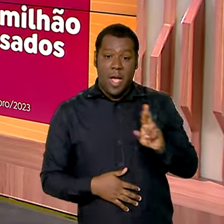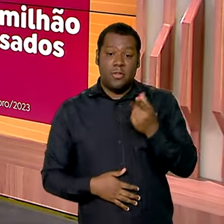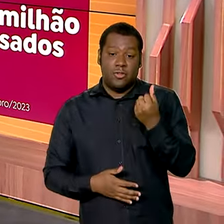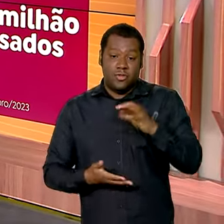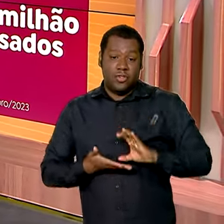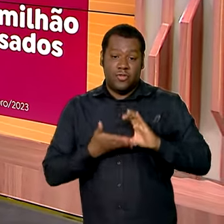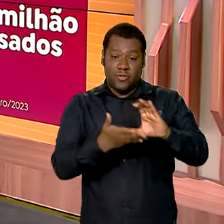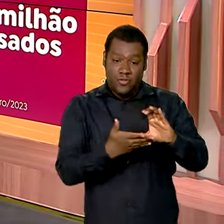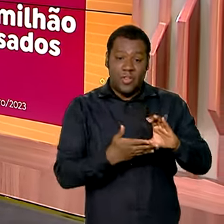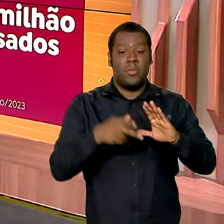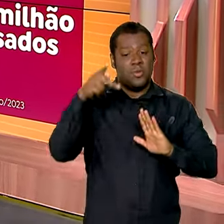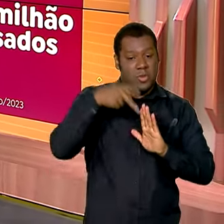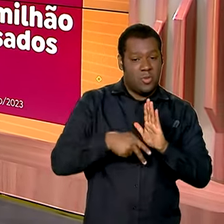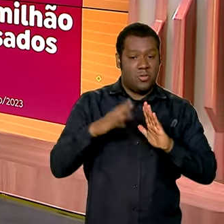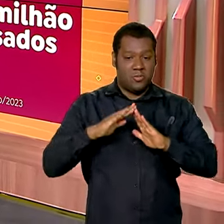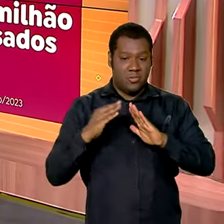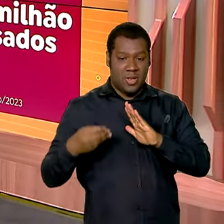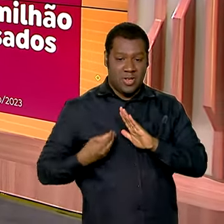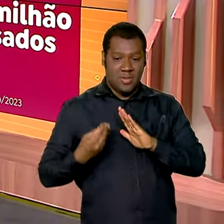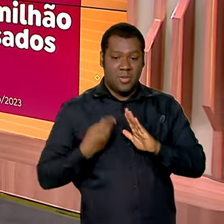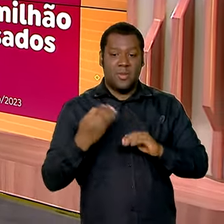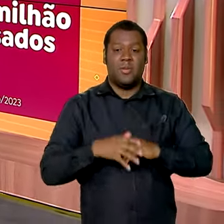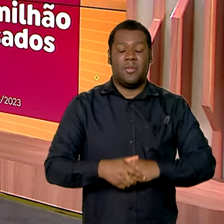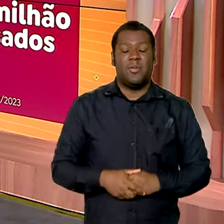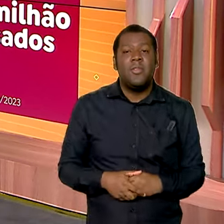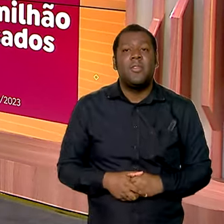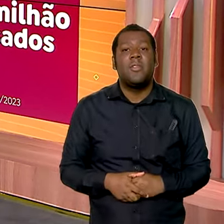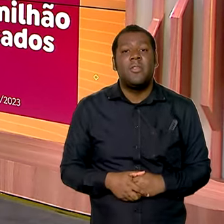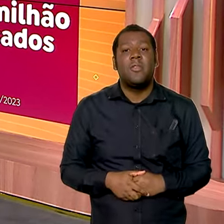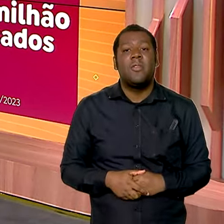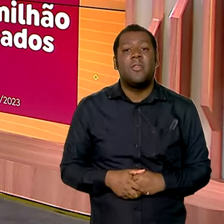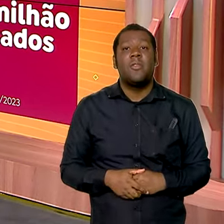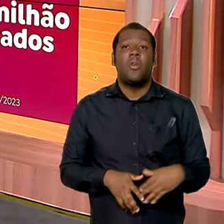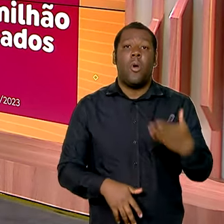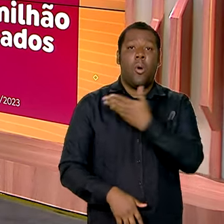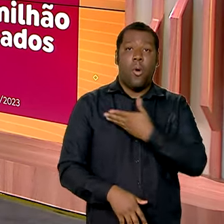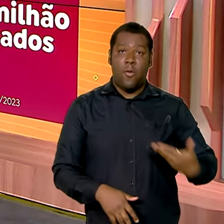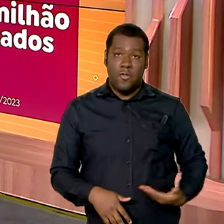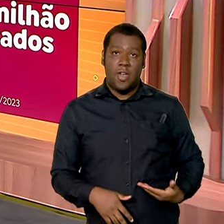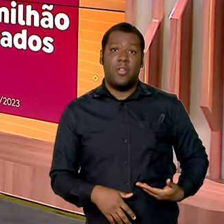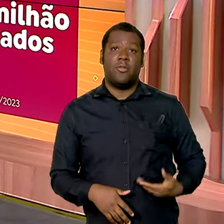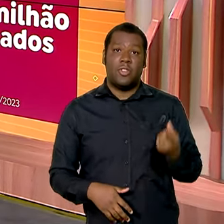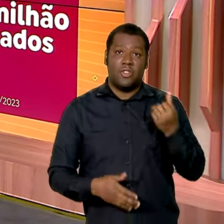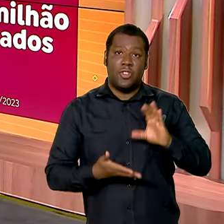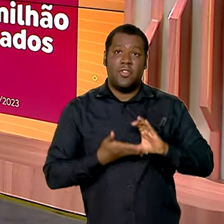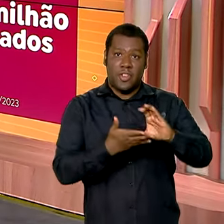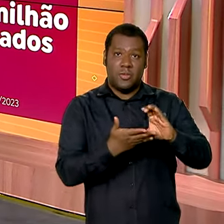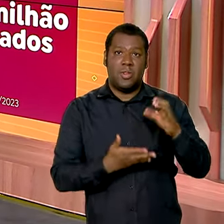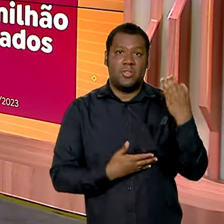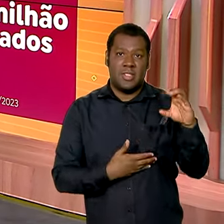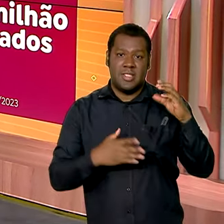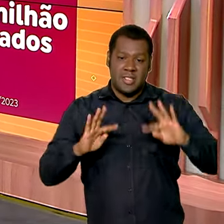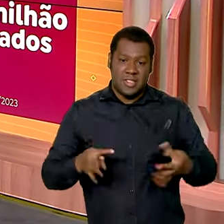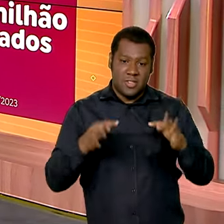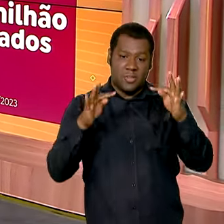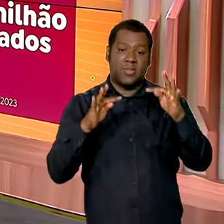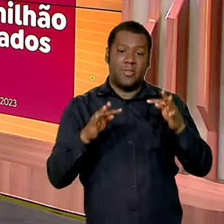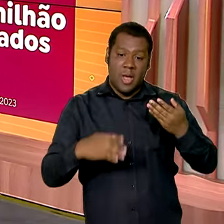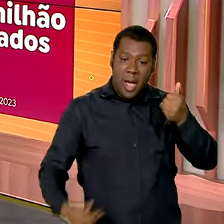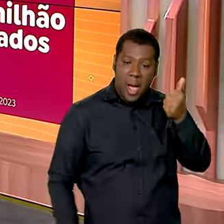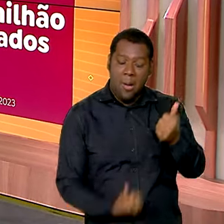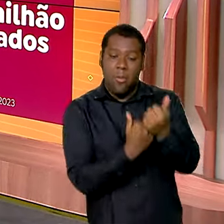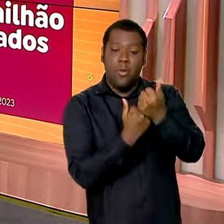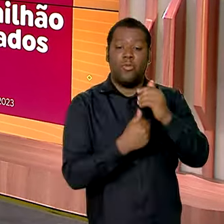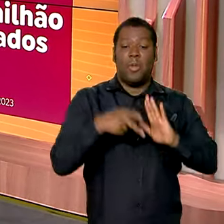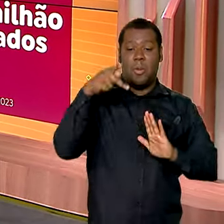financiamentos. A cidade também recebeu investimentos em ciência e tecnologia, financiamentos para projetos